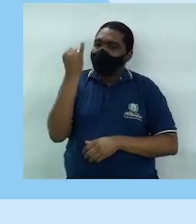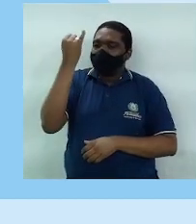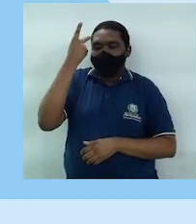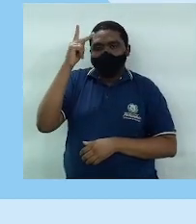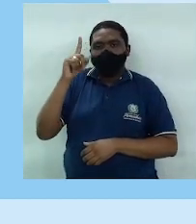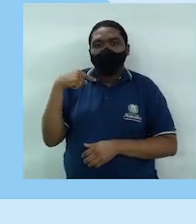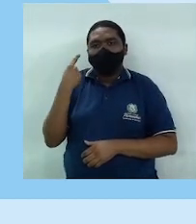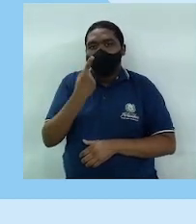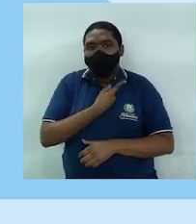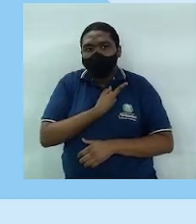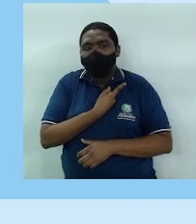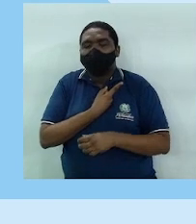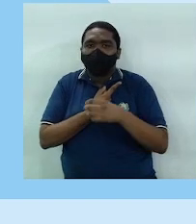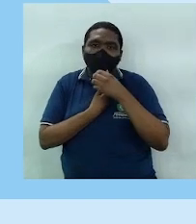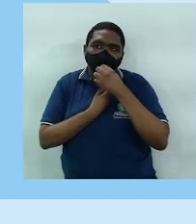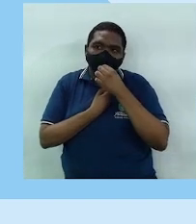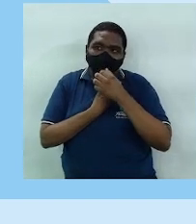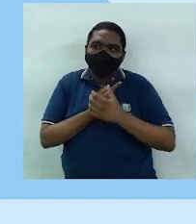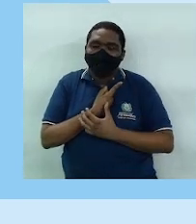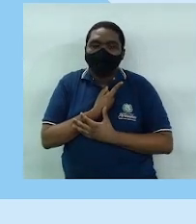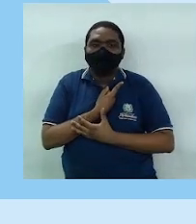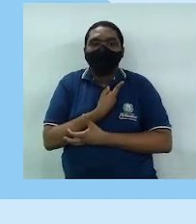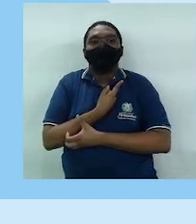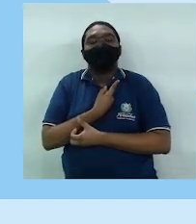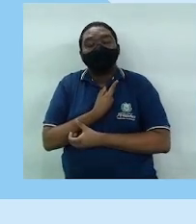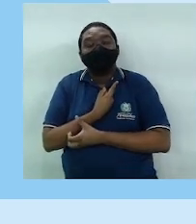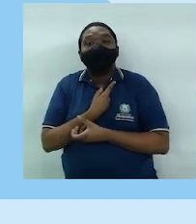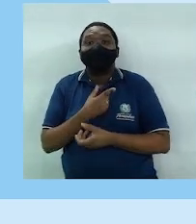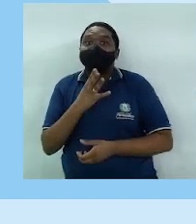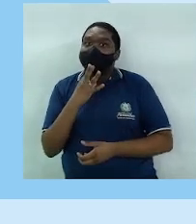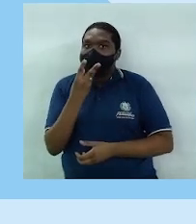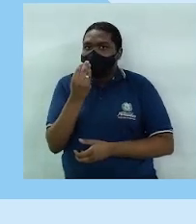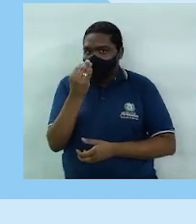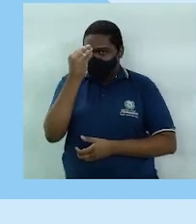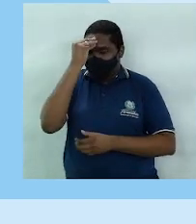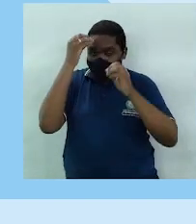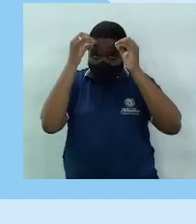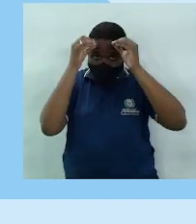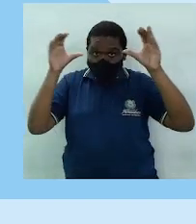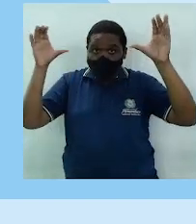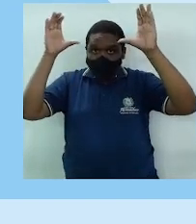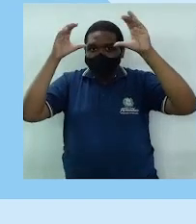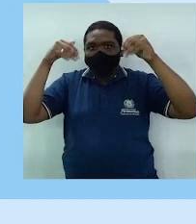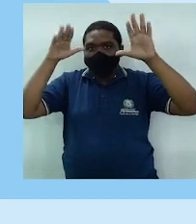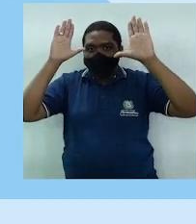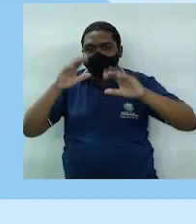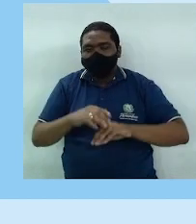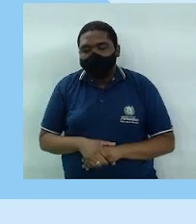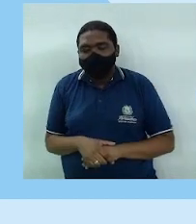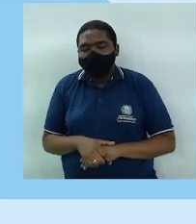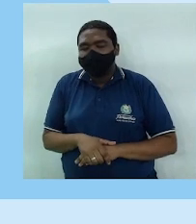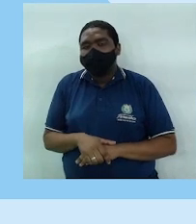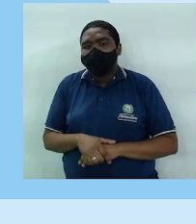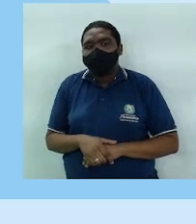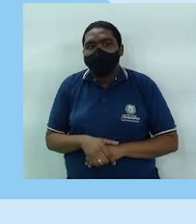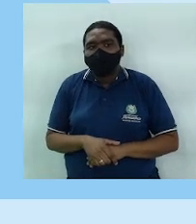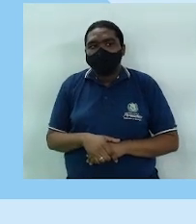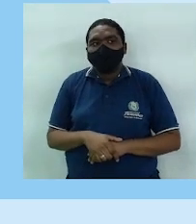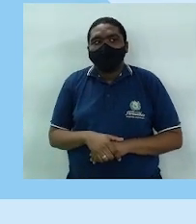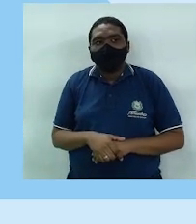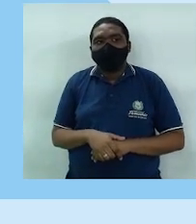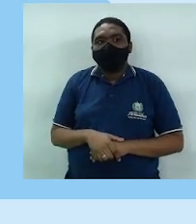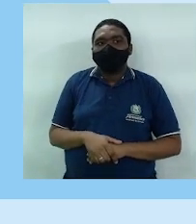ficarmos ricos de conhecimento, tá certo? Vamos lá. O coito